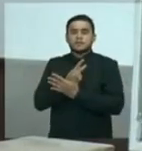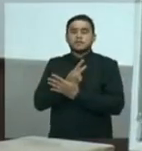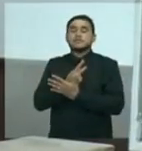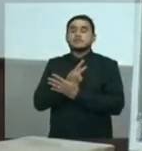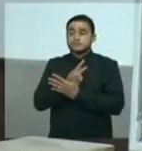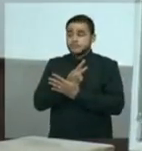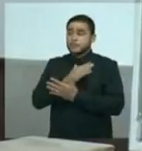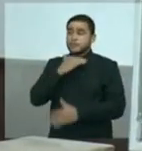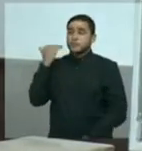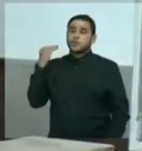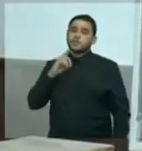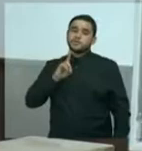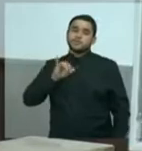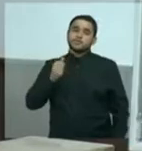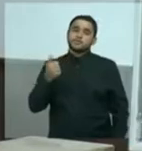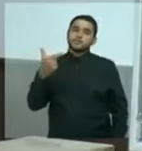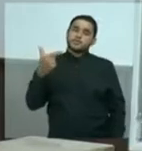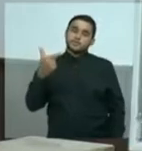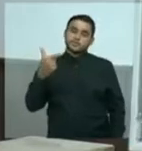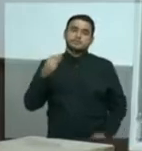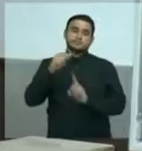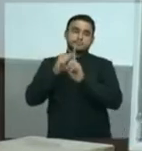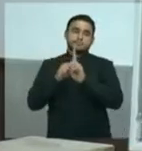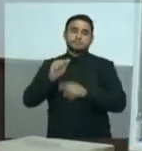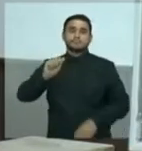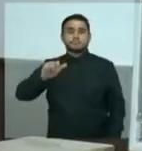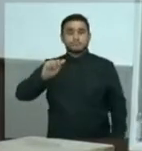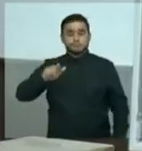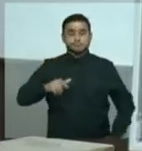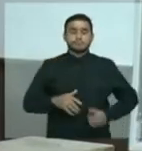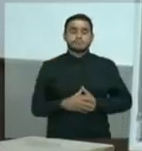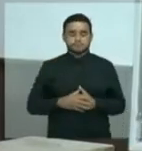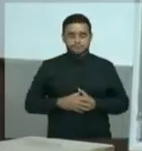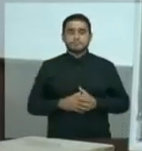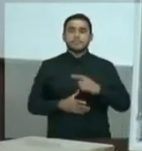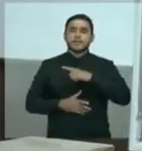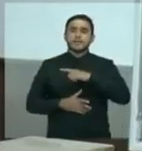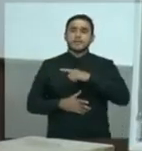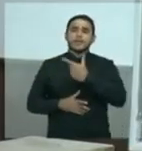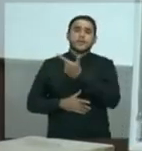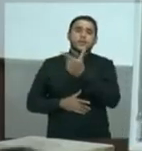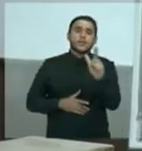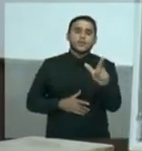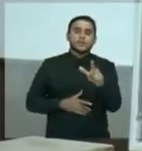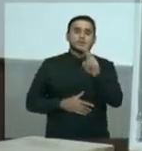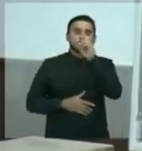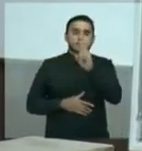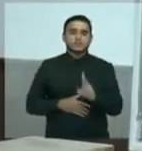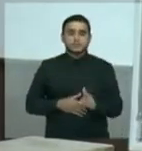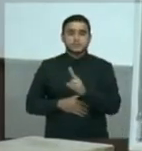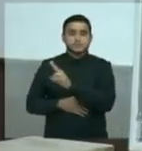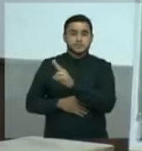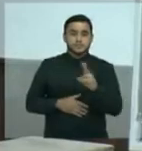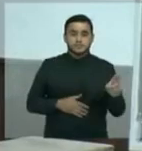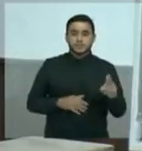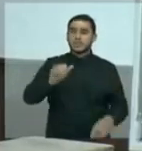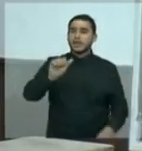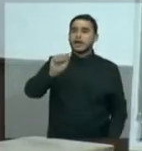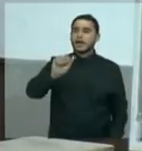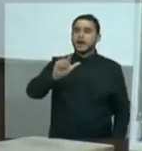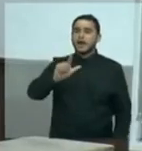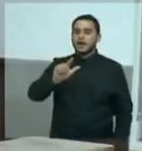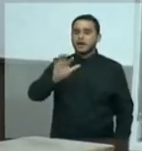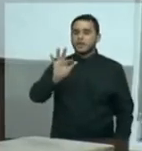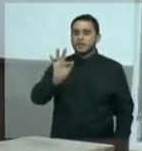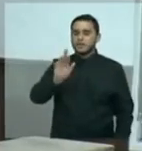Alfredinho, que quem o conheceu não tinha como não denominá-lo desta maneira. Pelo seu jeito